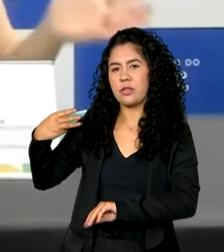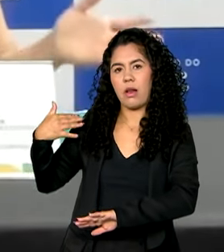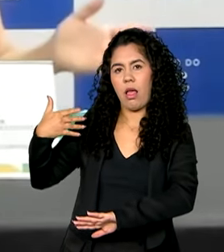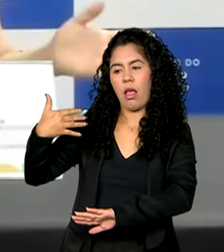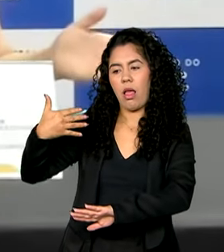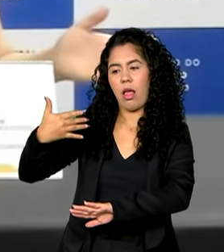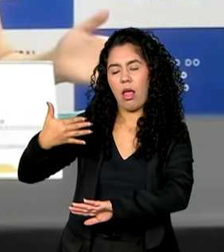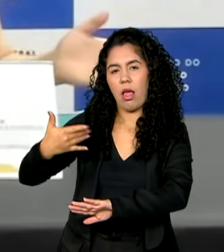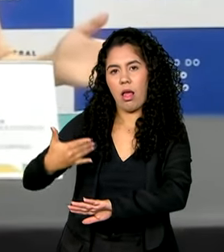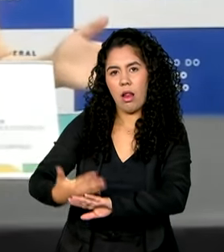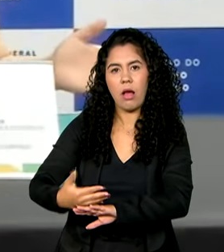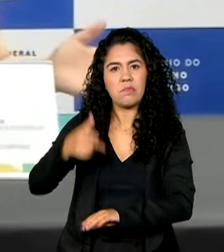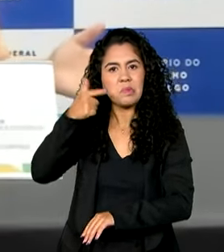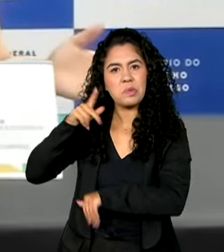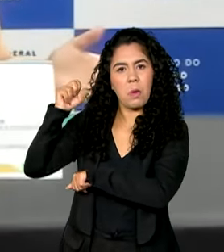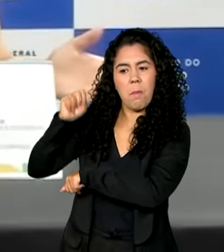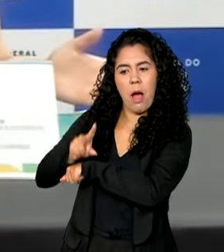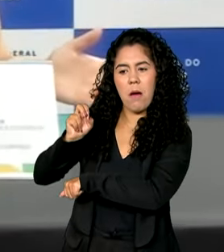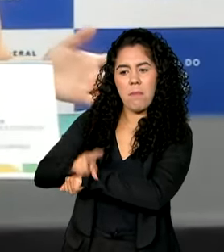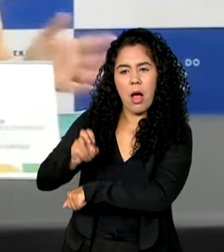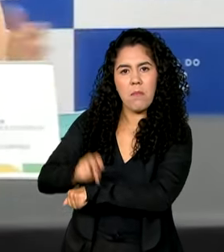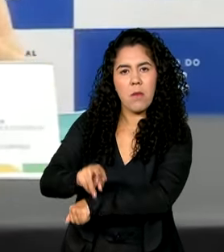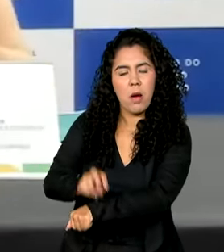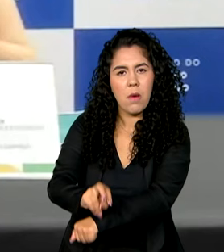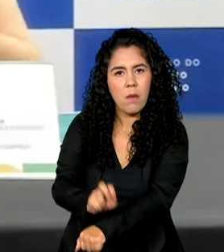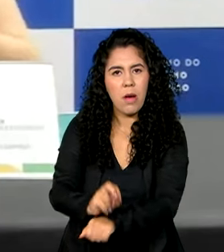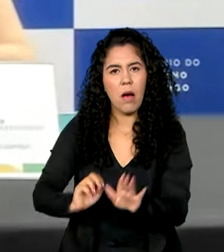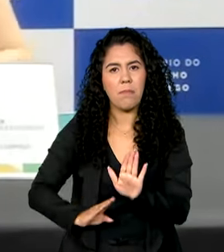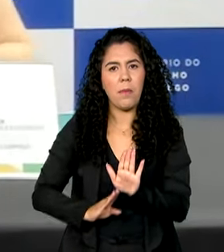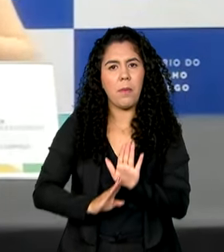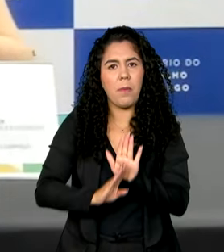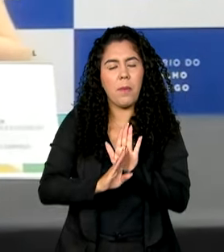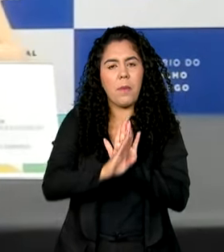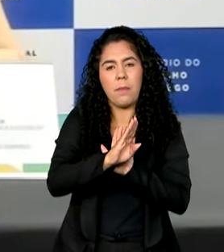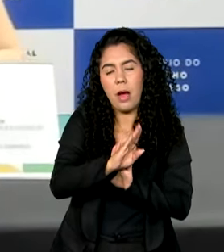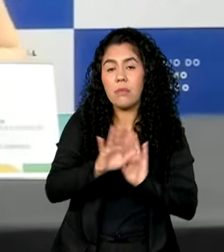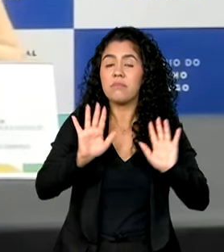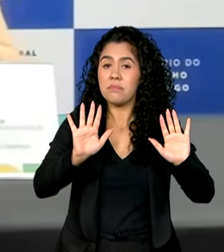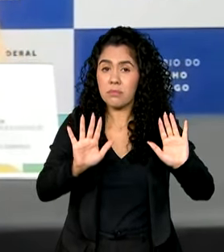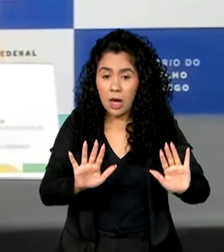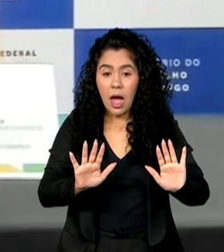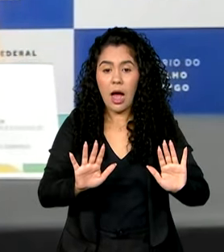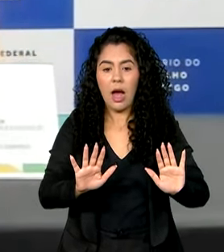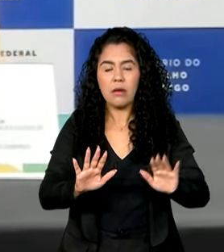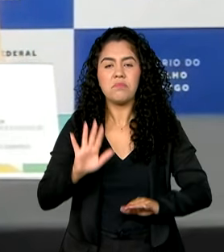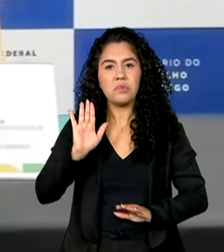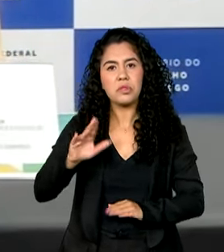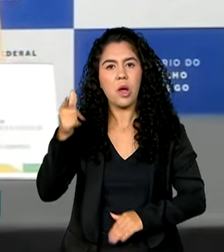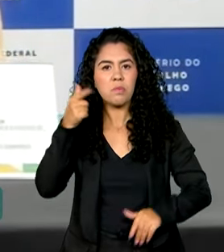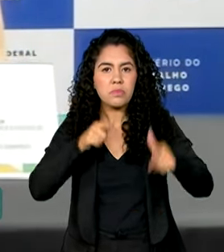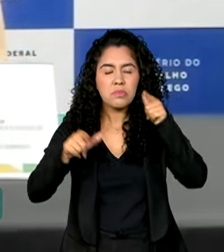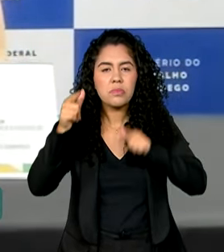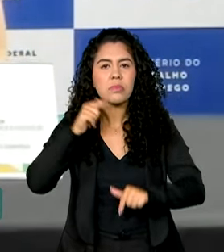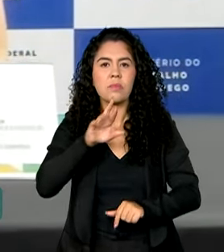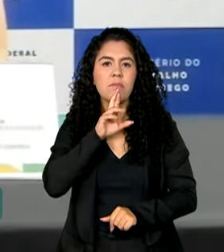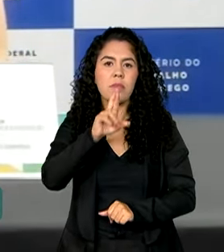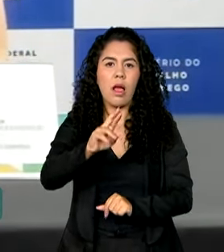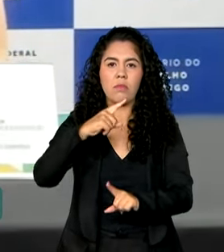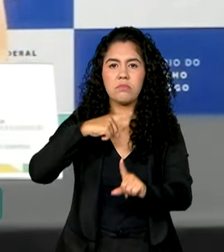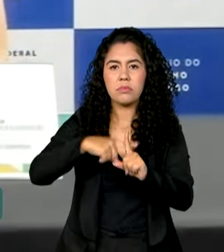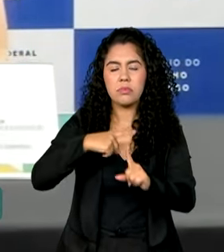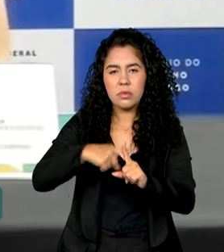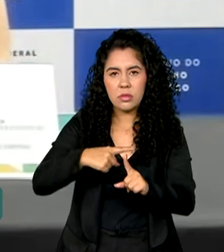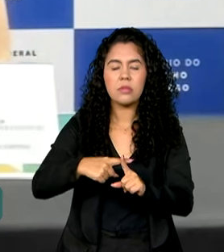que a gente já gerou só no primeiro semestre deste ano. Mas ele já vinha dos influxos positivos da